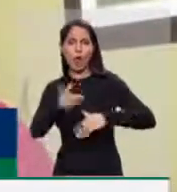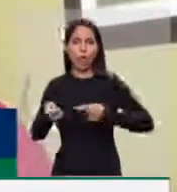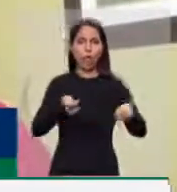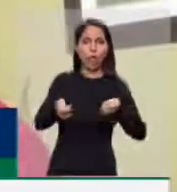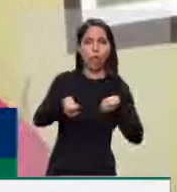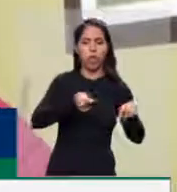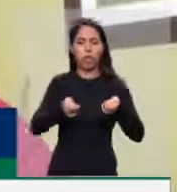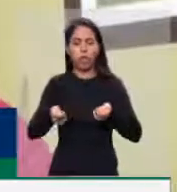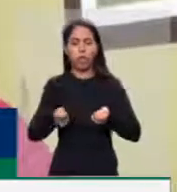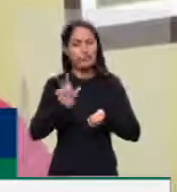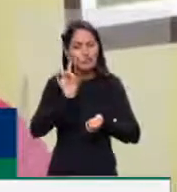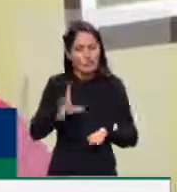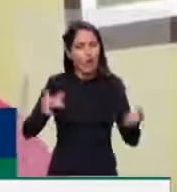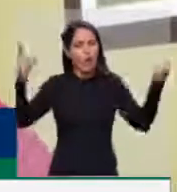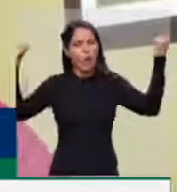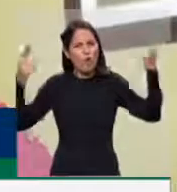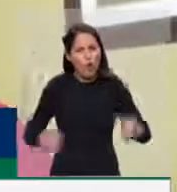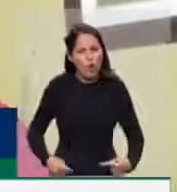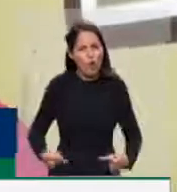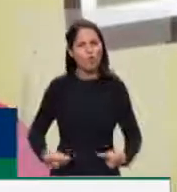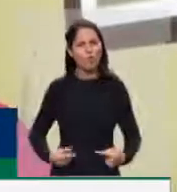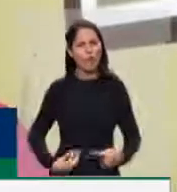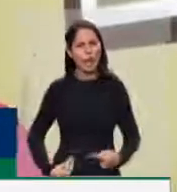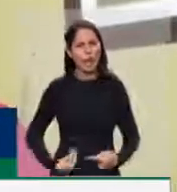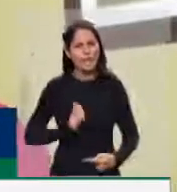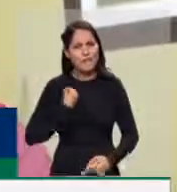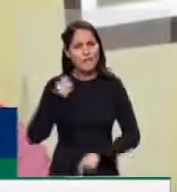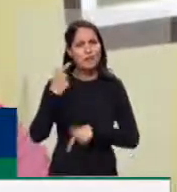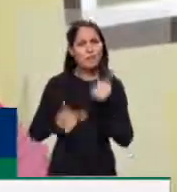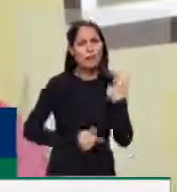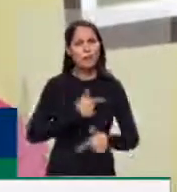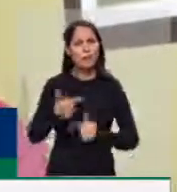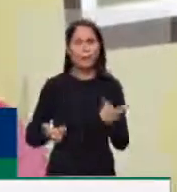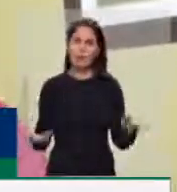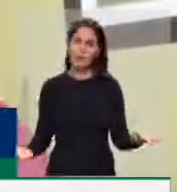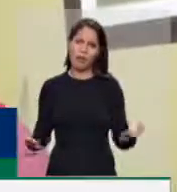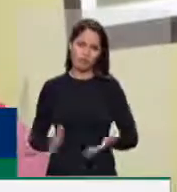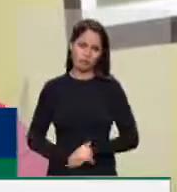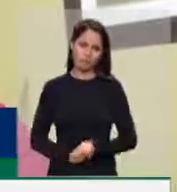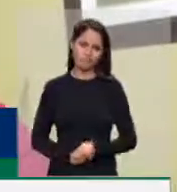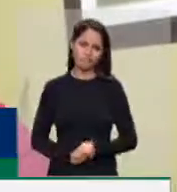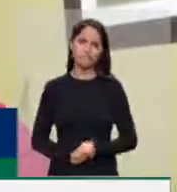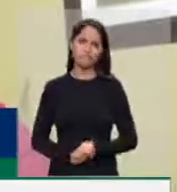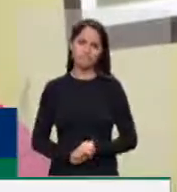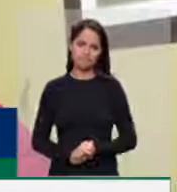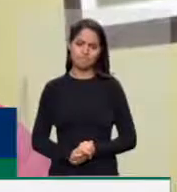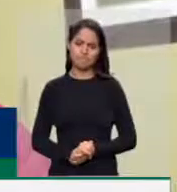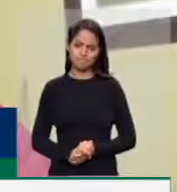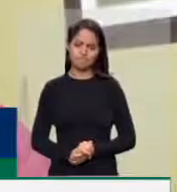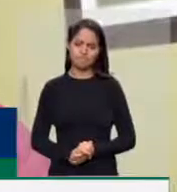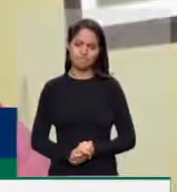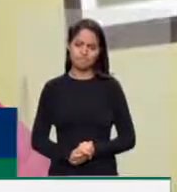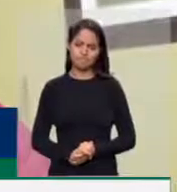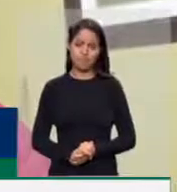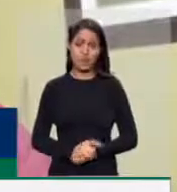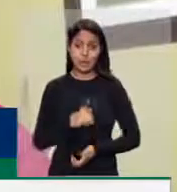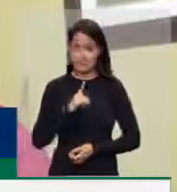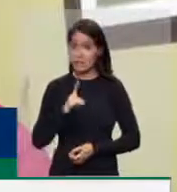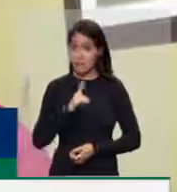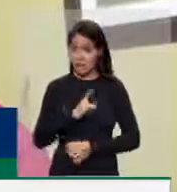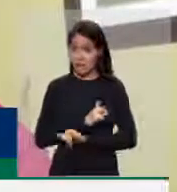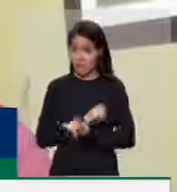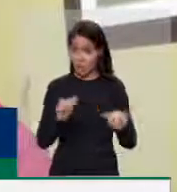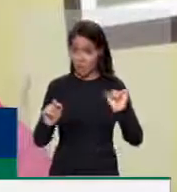realmente atacar a vida do trabalhador brasileiro. Vi recentemente aí um pronunciamento dizendo que há